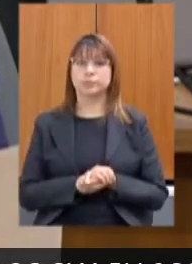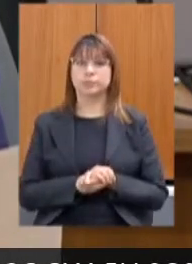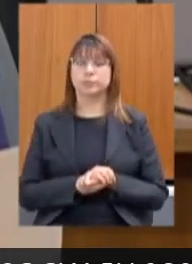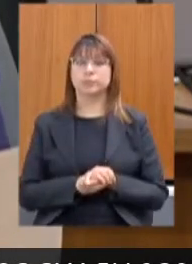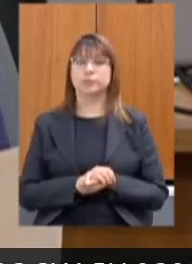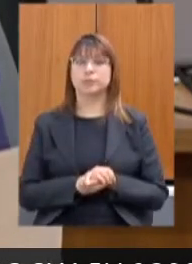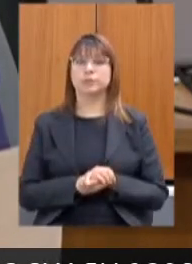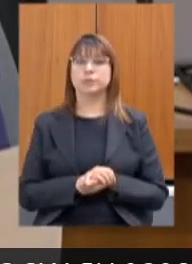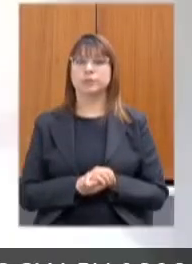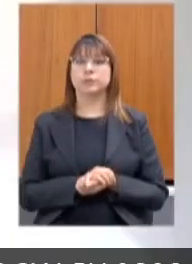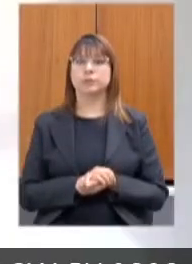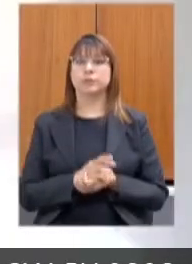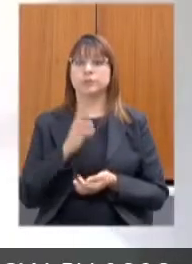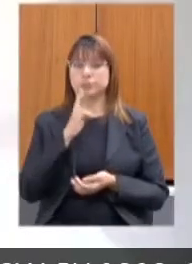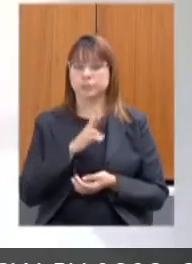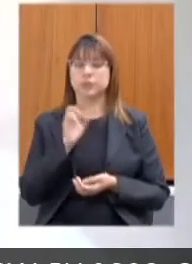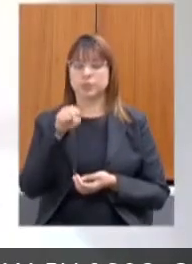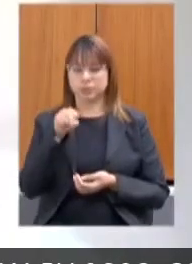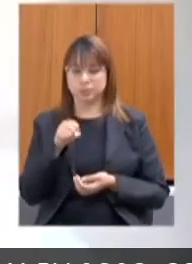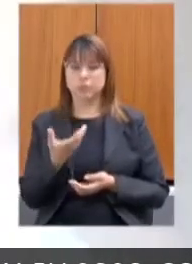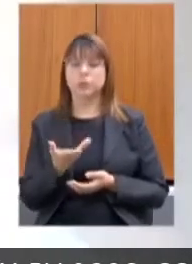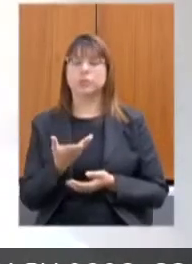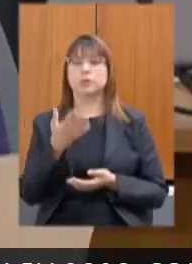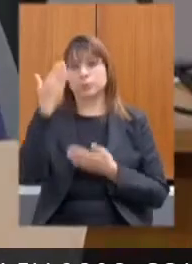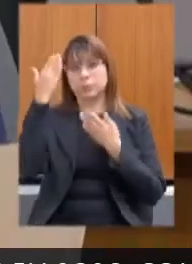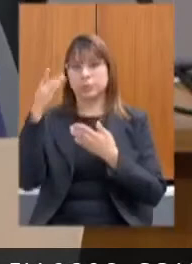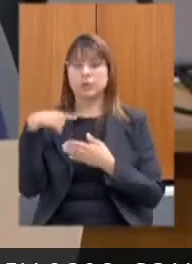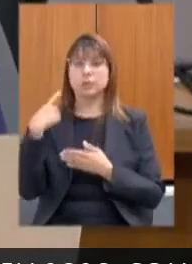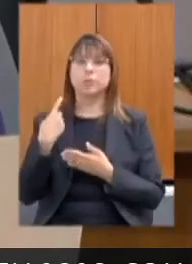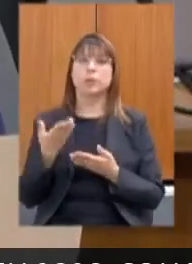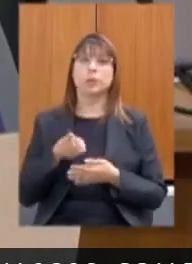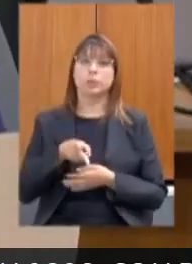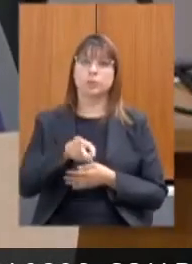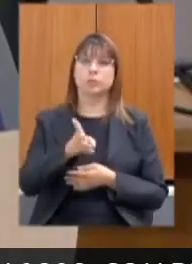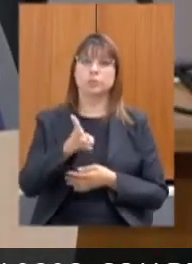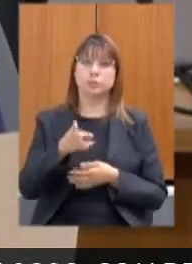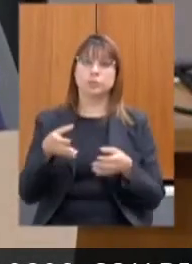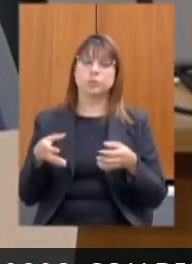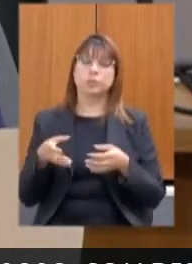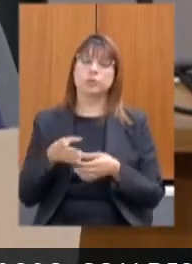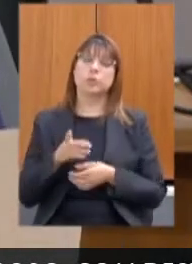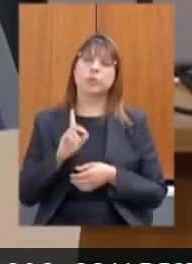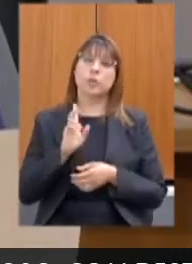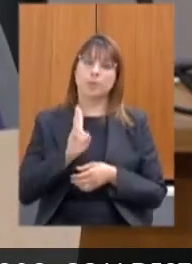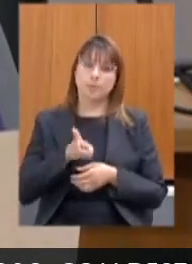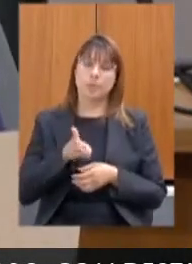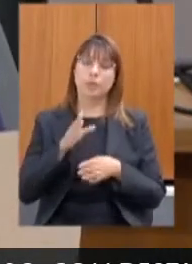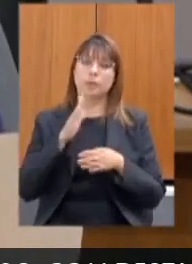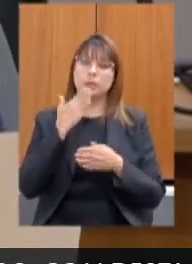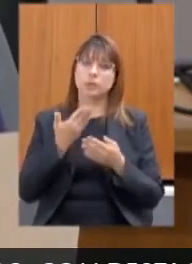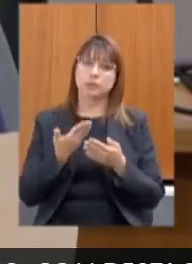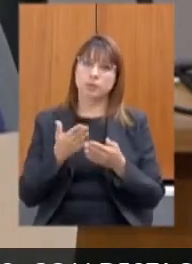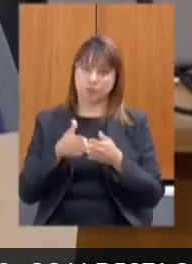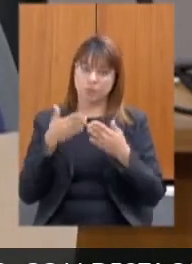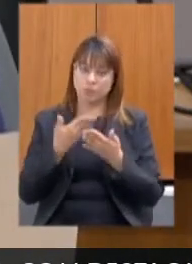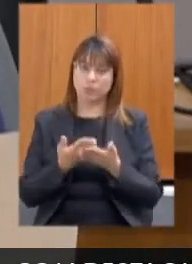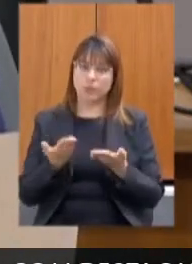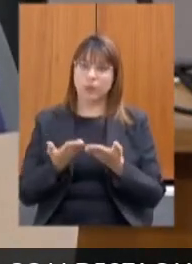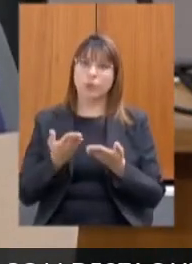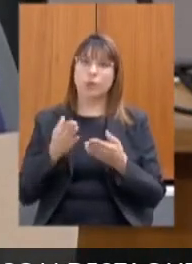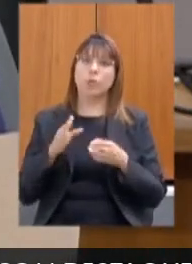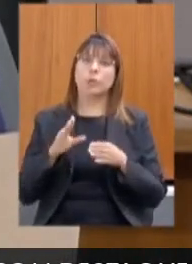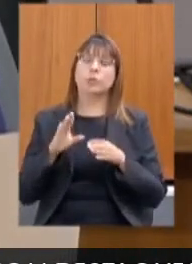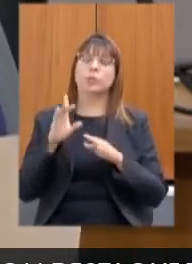favorável presidente obrigada deputado continuando a votação dos mesmos requerimentos agora na comissão de